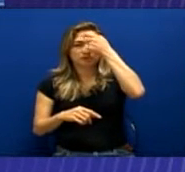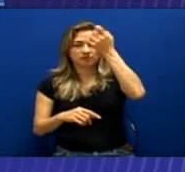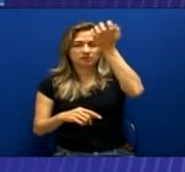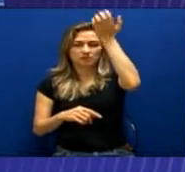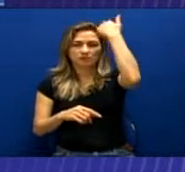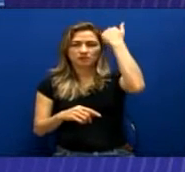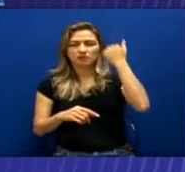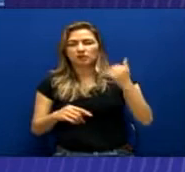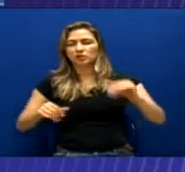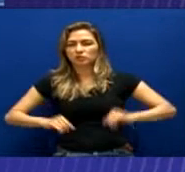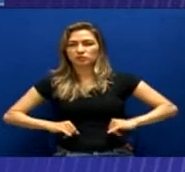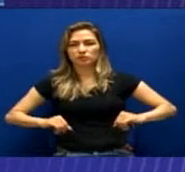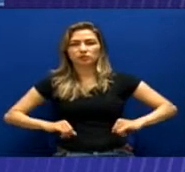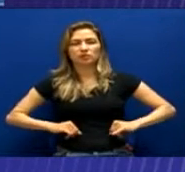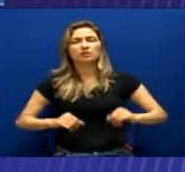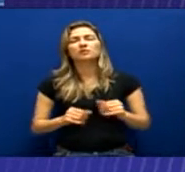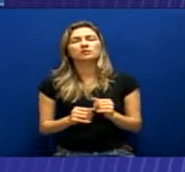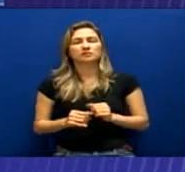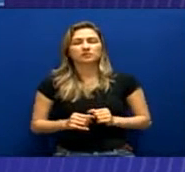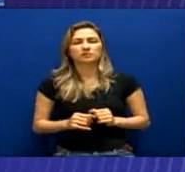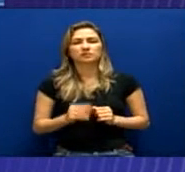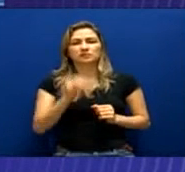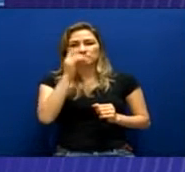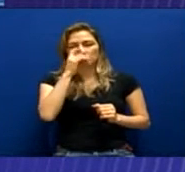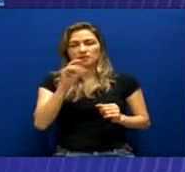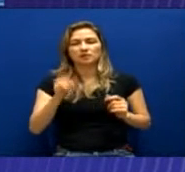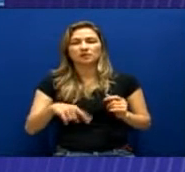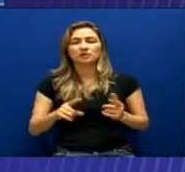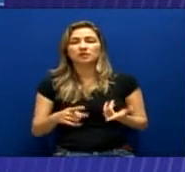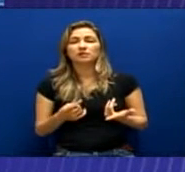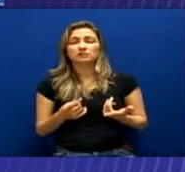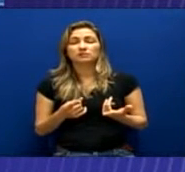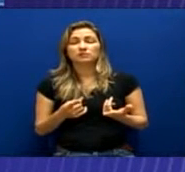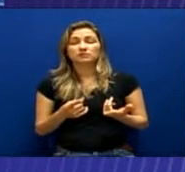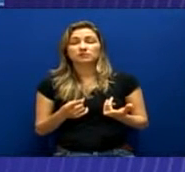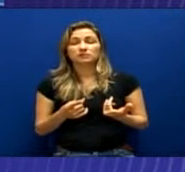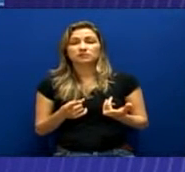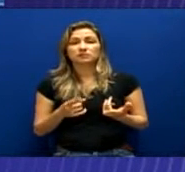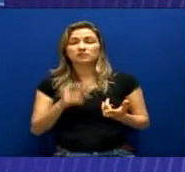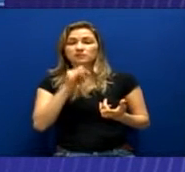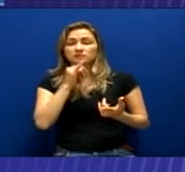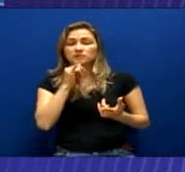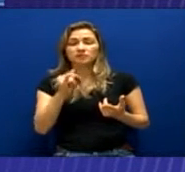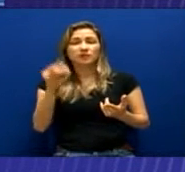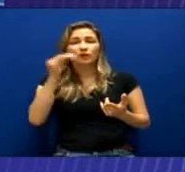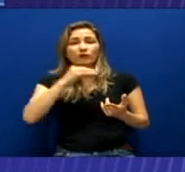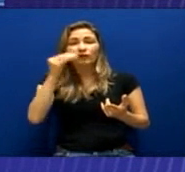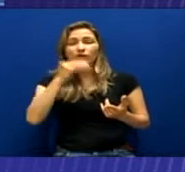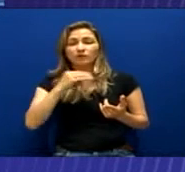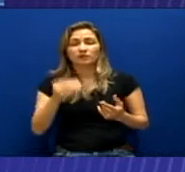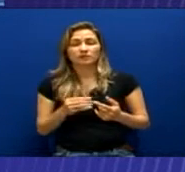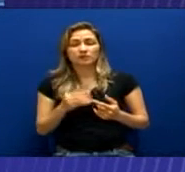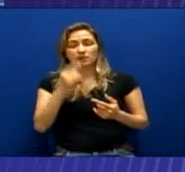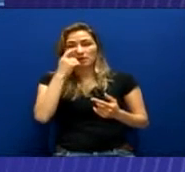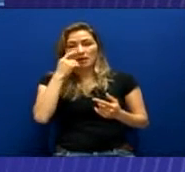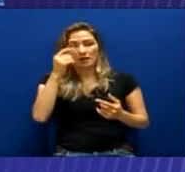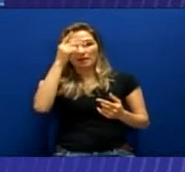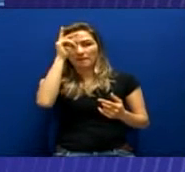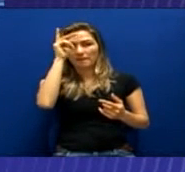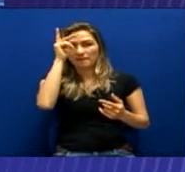muito mais vulneráveis ao próprio sistema. Trabalha em função dessa maior vulnerabilidade para incitá-los